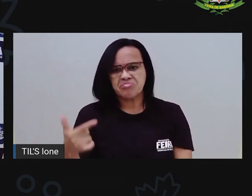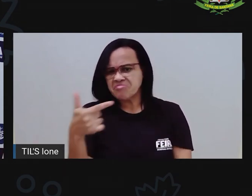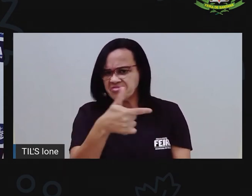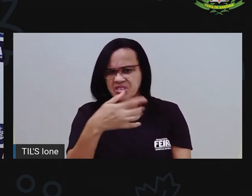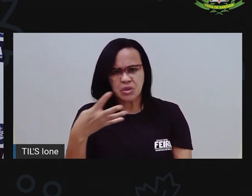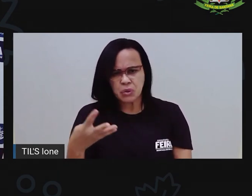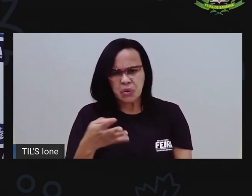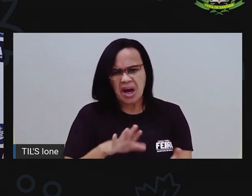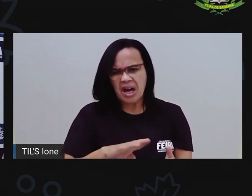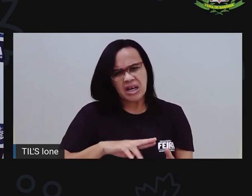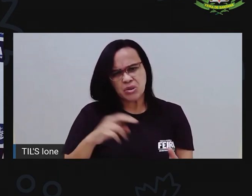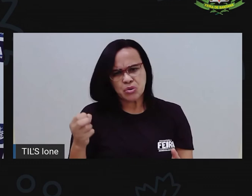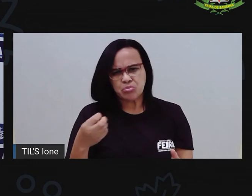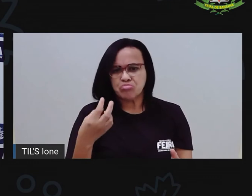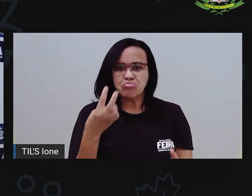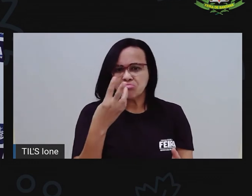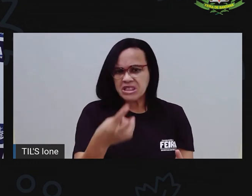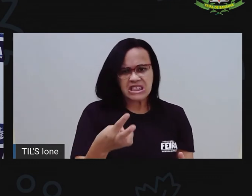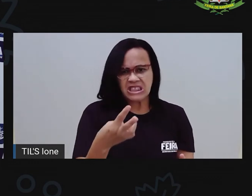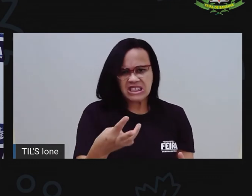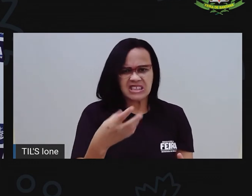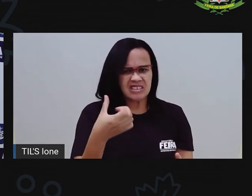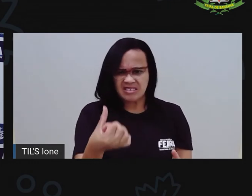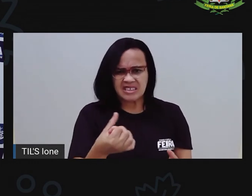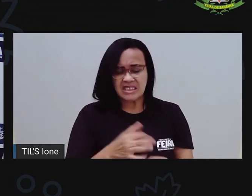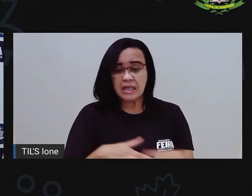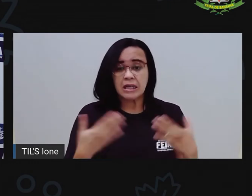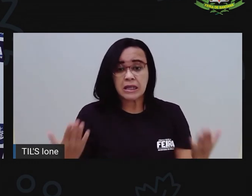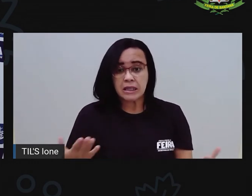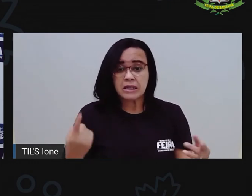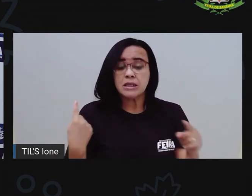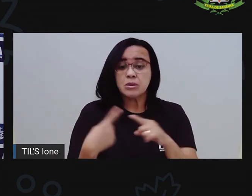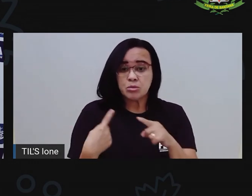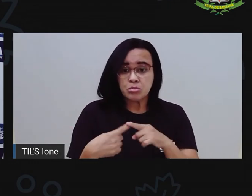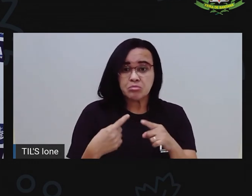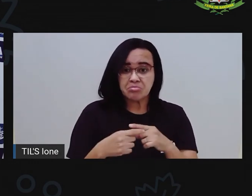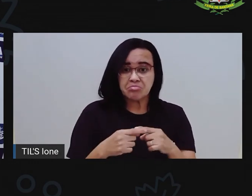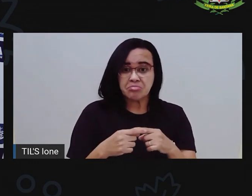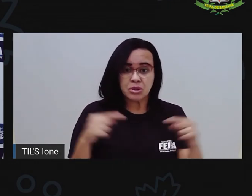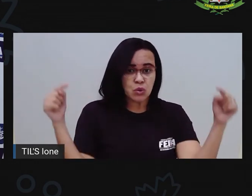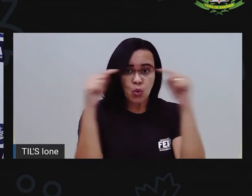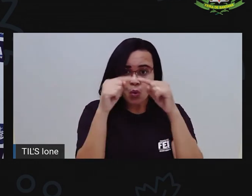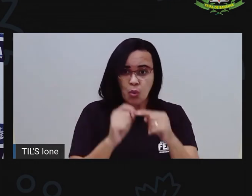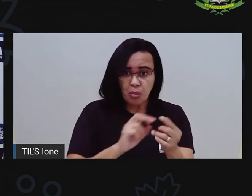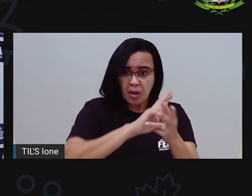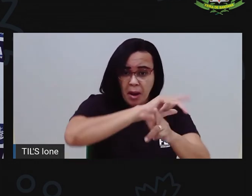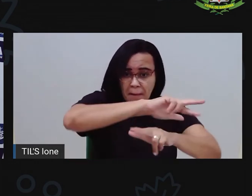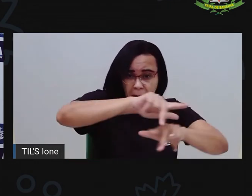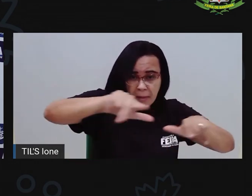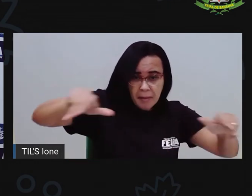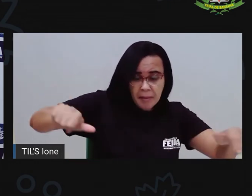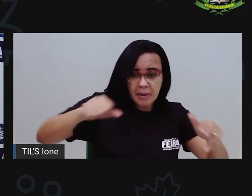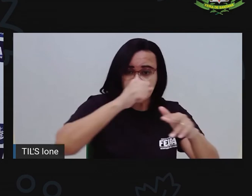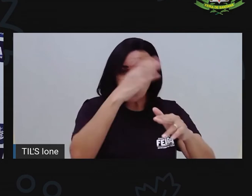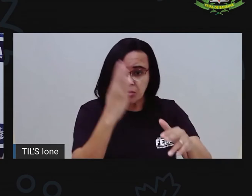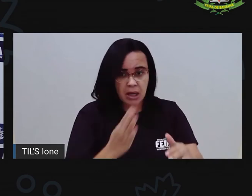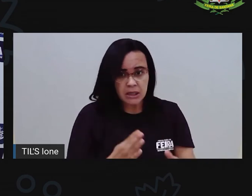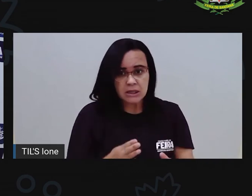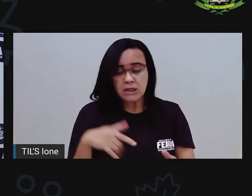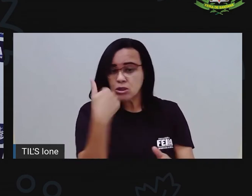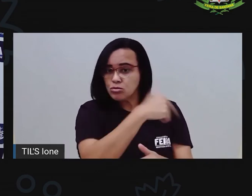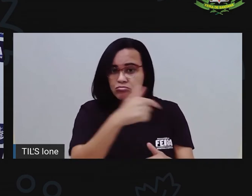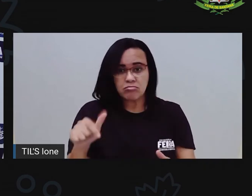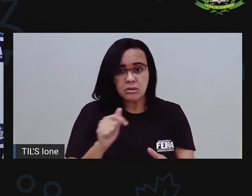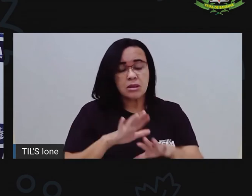36 cores e que ainda assim não reproduz a diversidade do nosso país. Então, ainda assim, eu não posso dizer que ali tem todas as